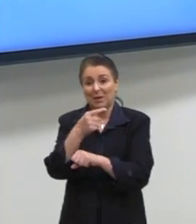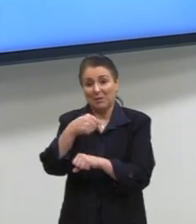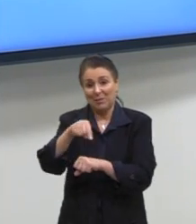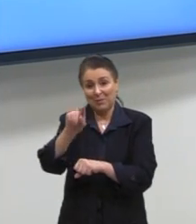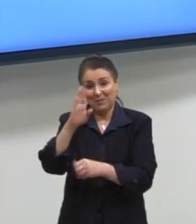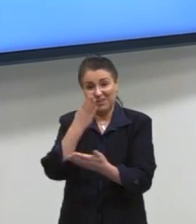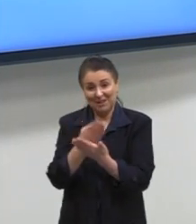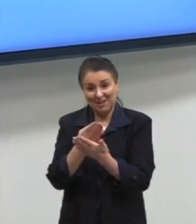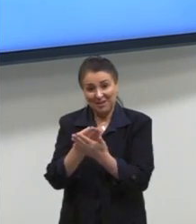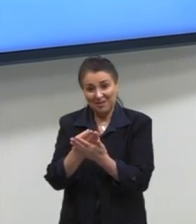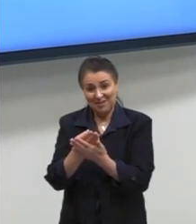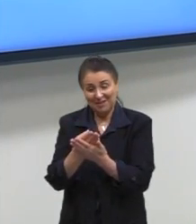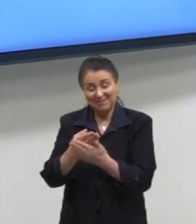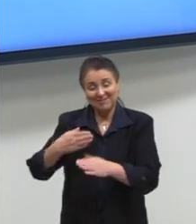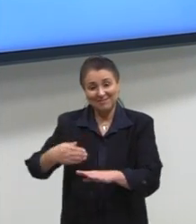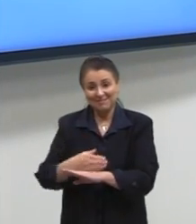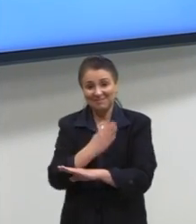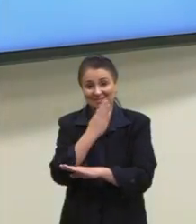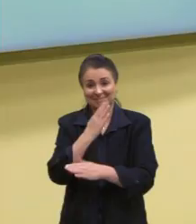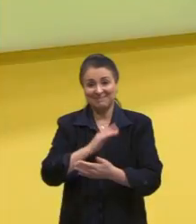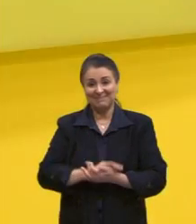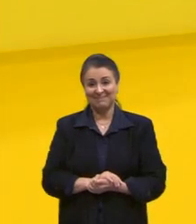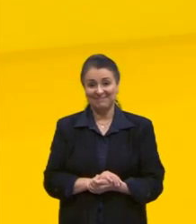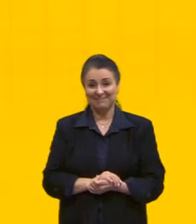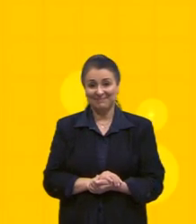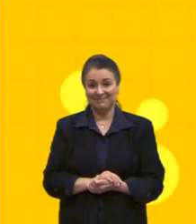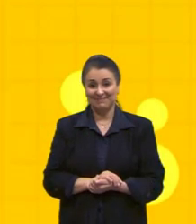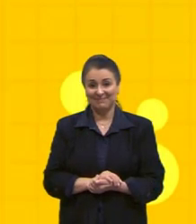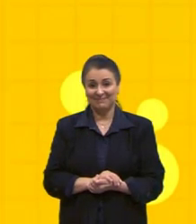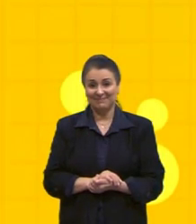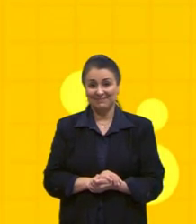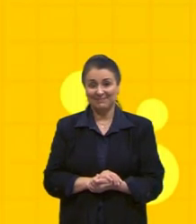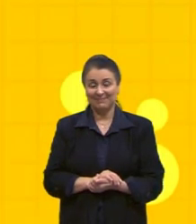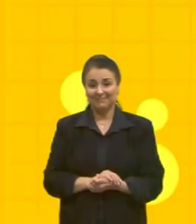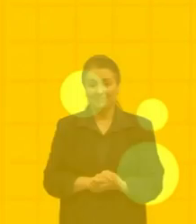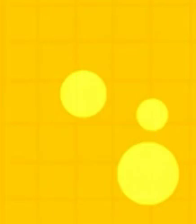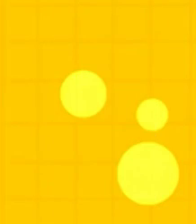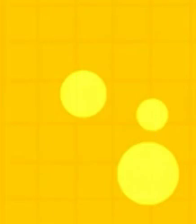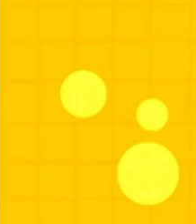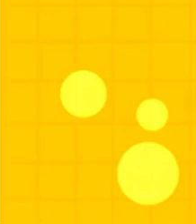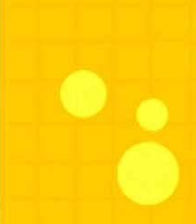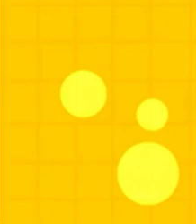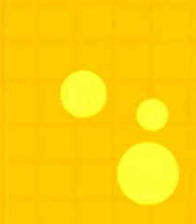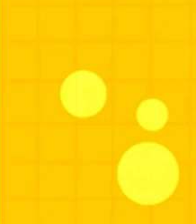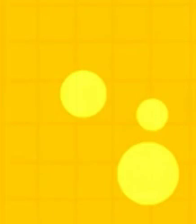aula então até lá partiu passar a próxima aula